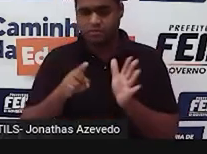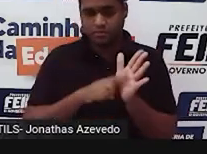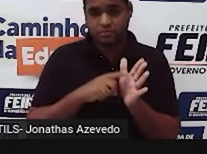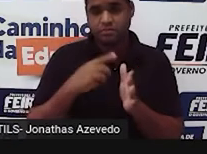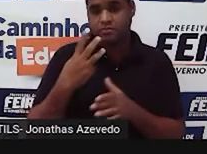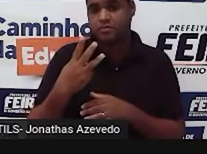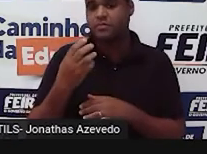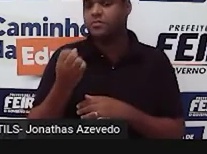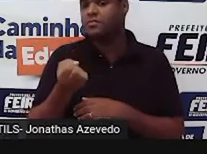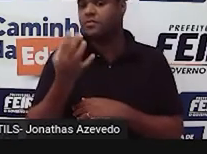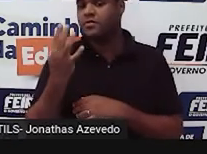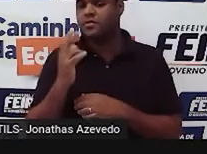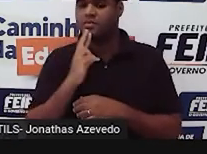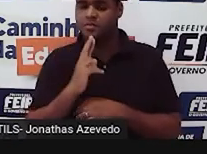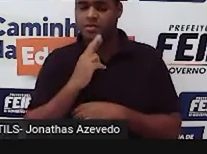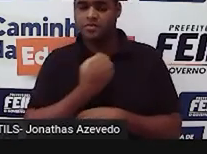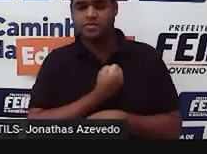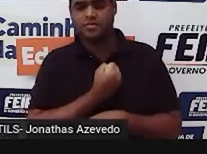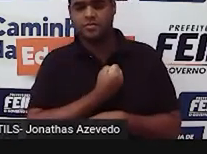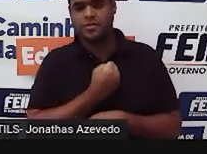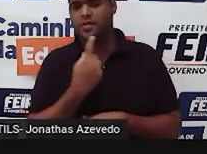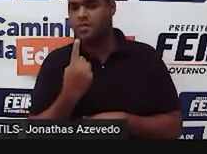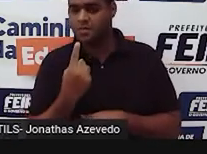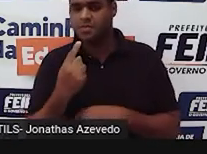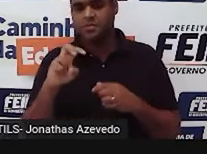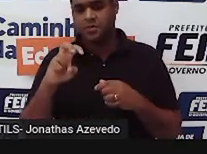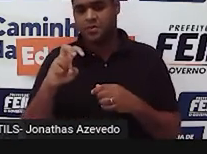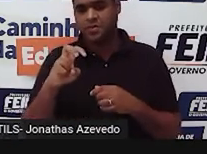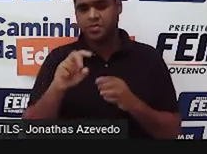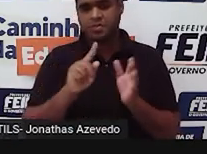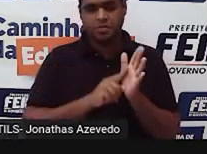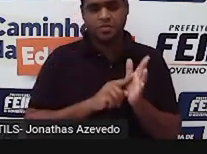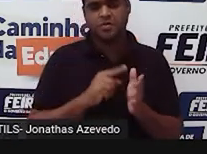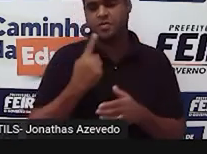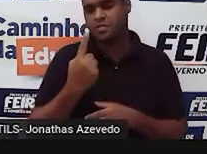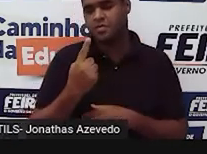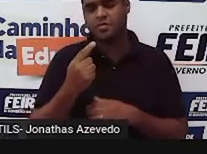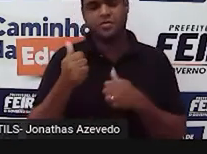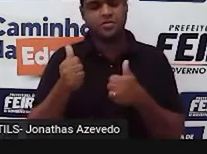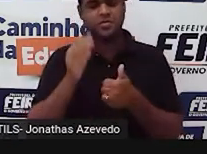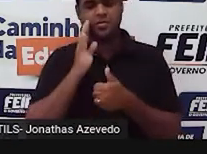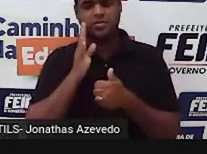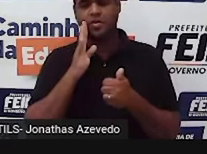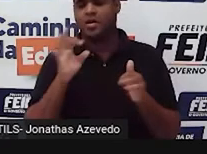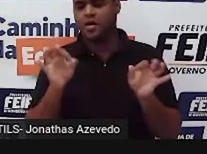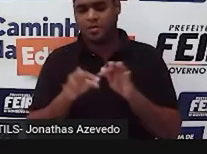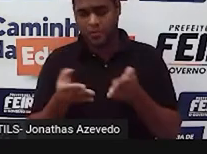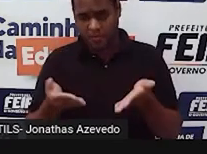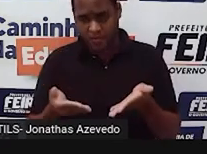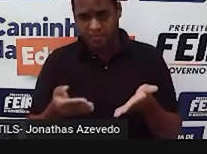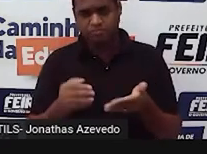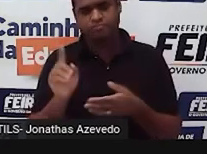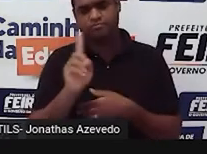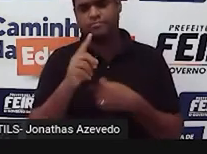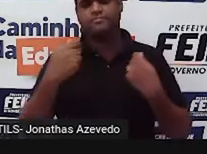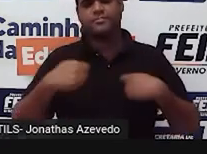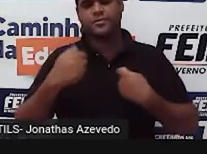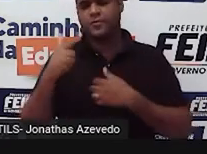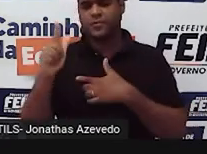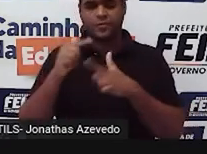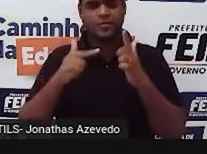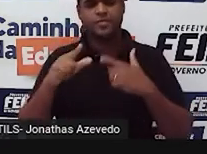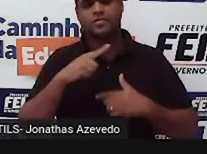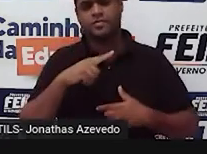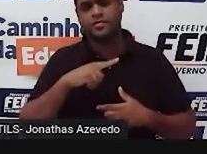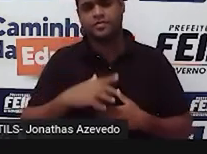1. 5 é maior do que 1. Bacana! Ótimo! Não acabou por aqui. Tem que ver com os outros lados, ó.